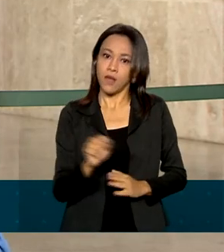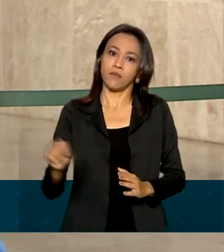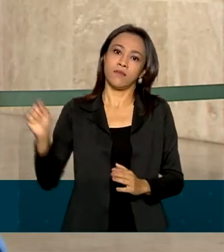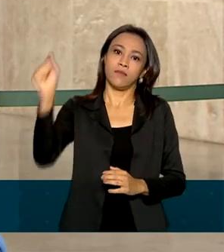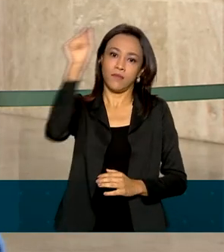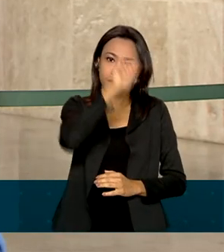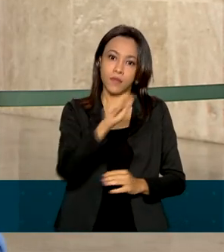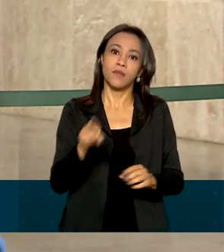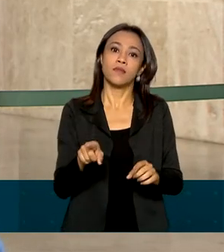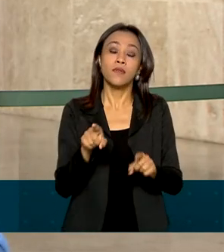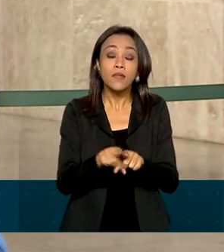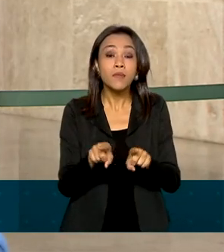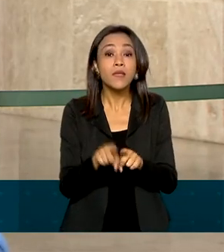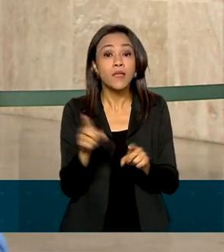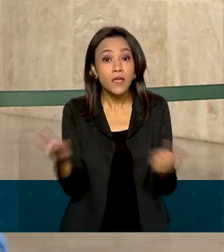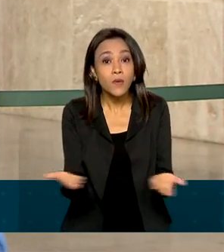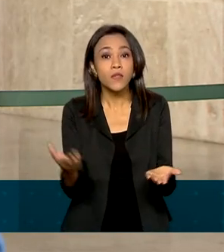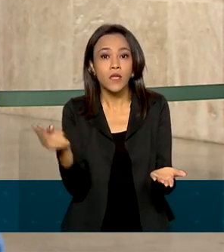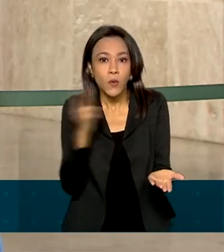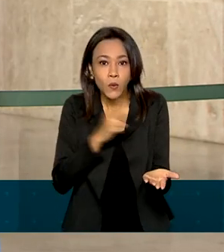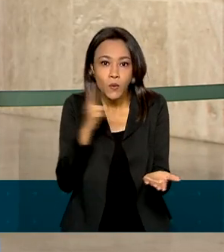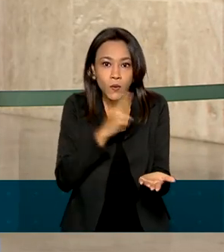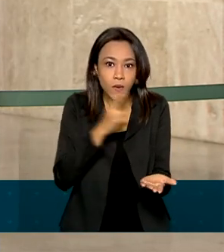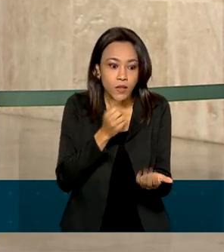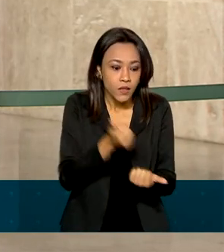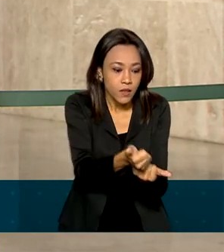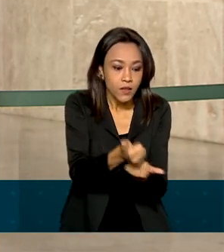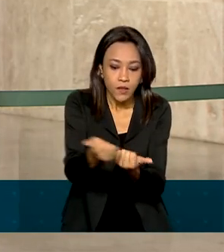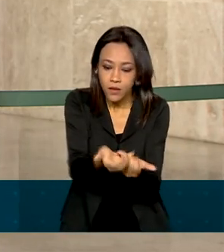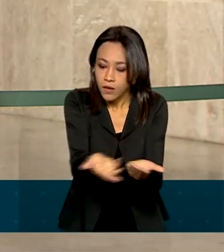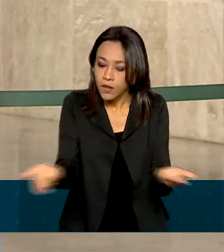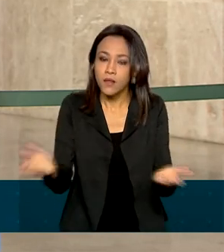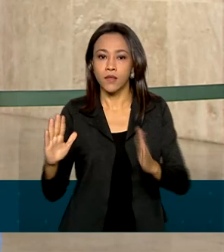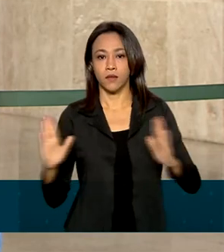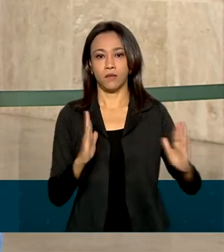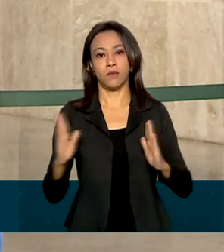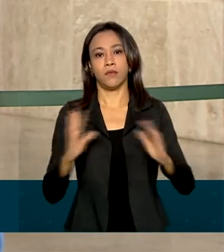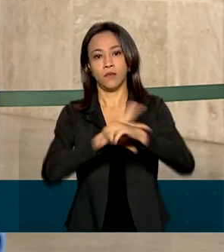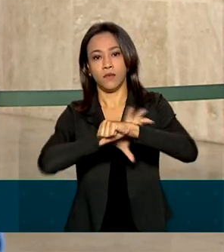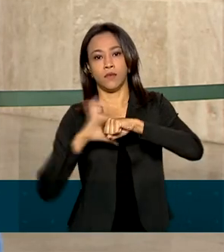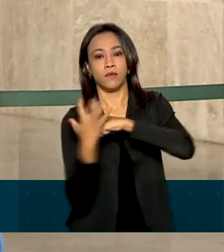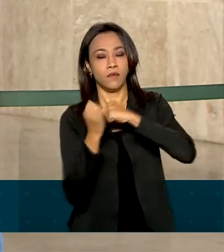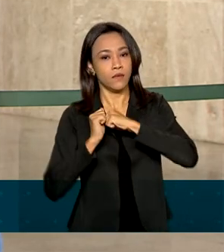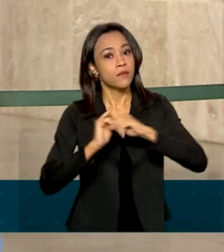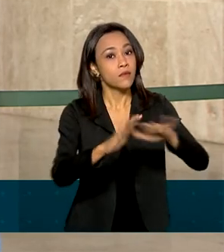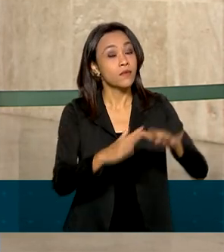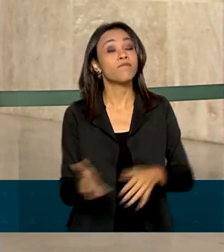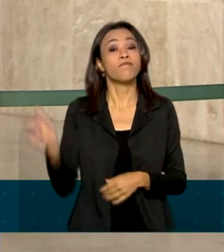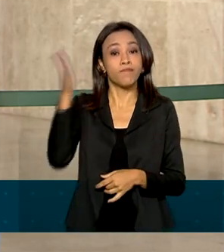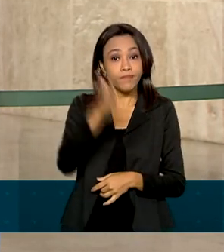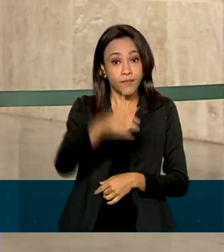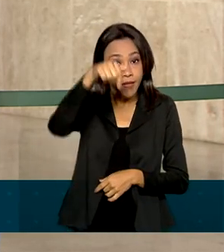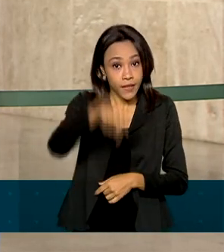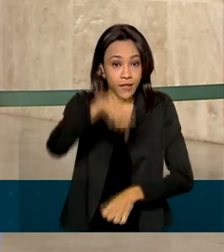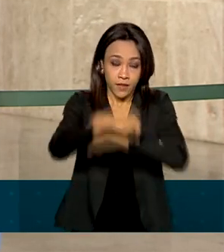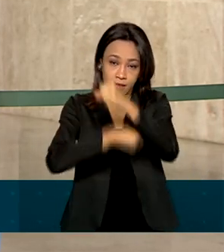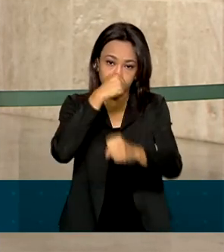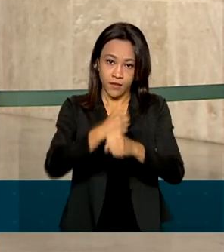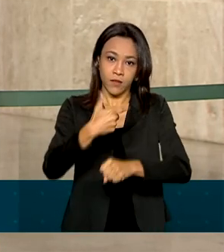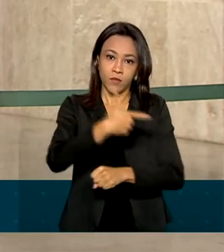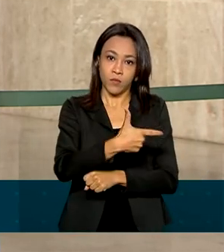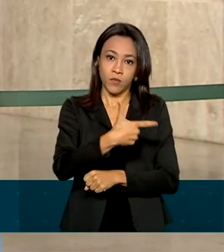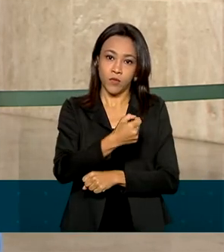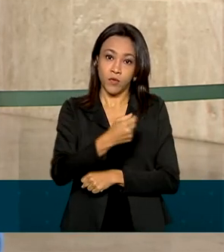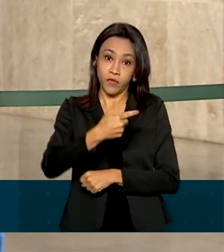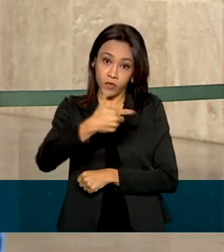-socorros que estão trabalhando, atuando tanto durante essa pandemia de Covid-19. E olha, somente neste ano de 2021, já